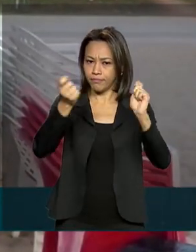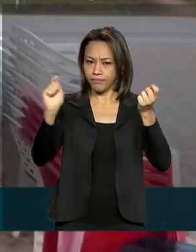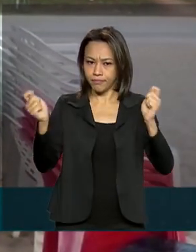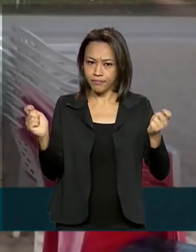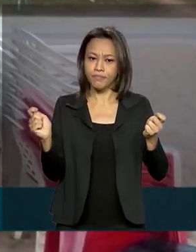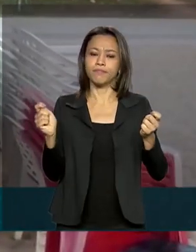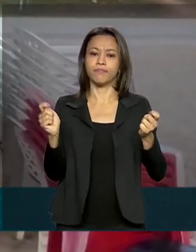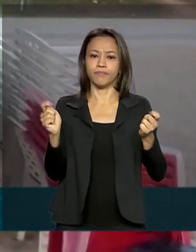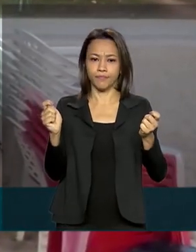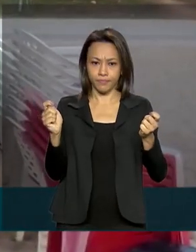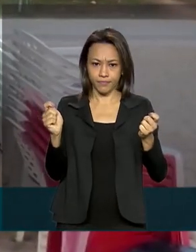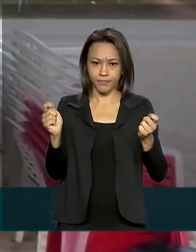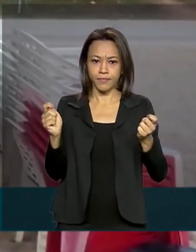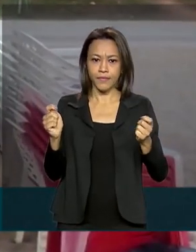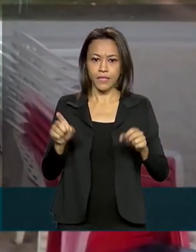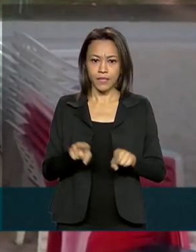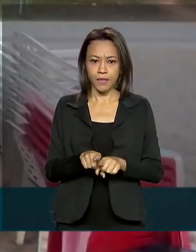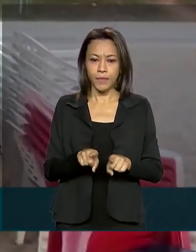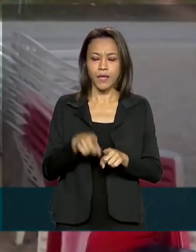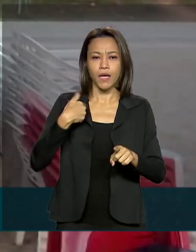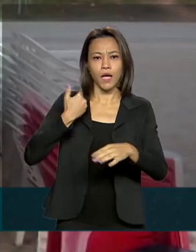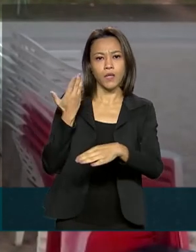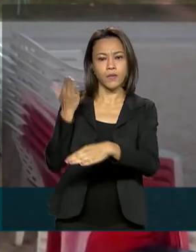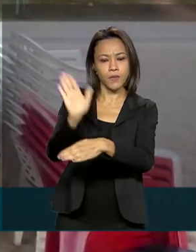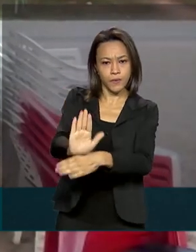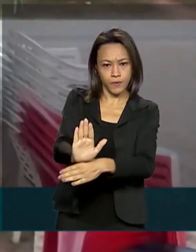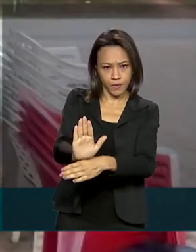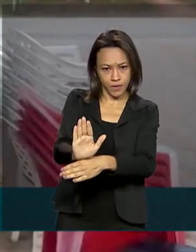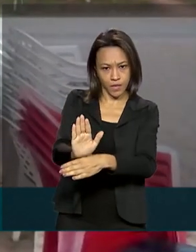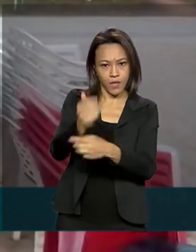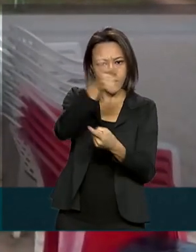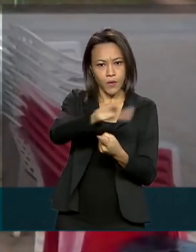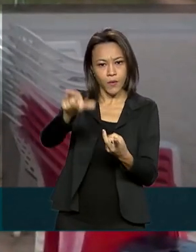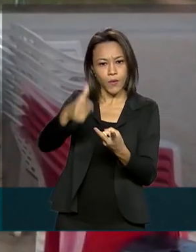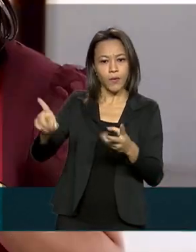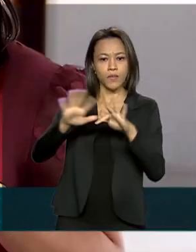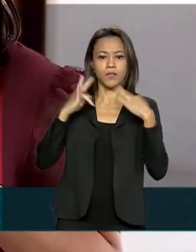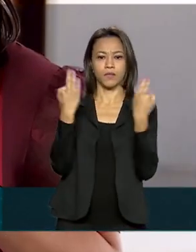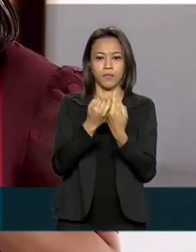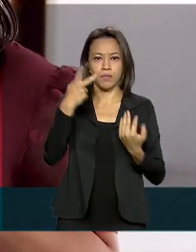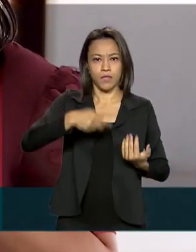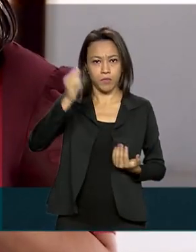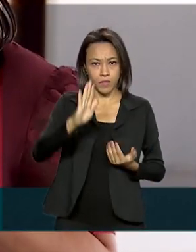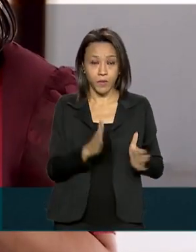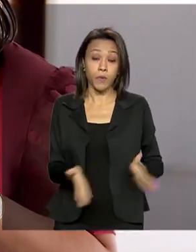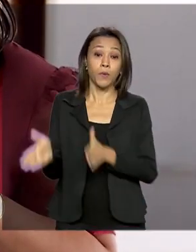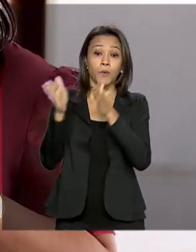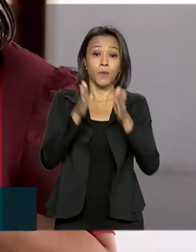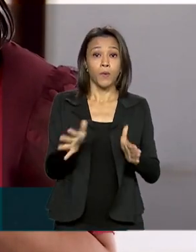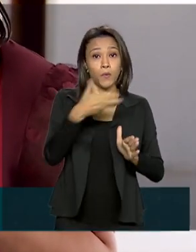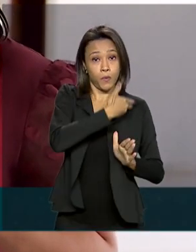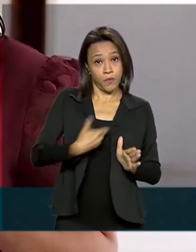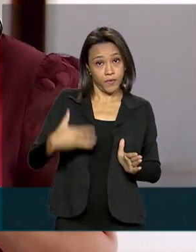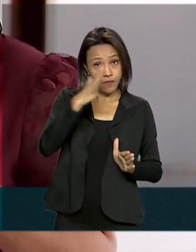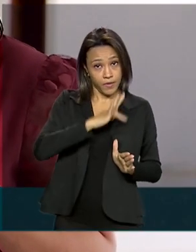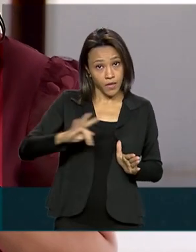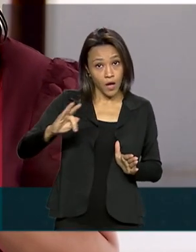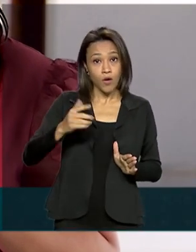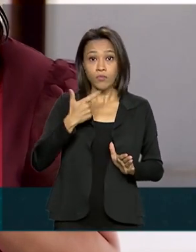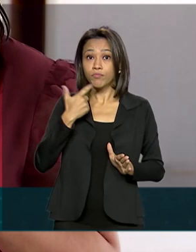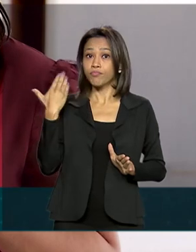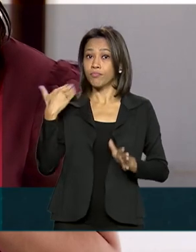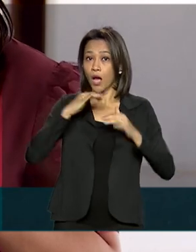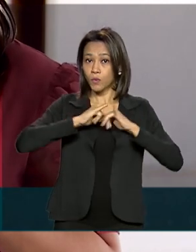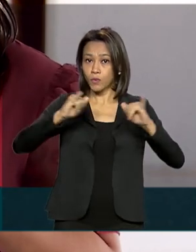pendentes e ajudar outras famílias do Brasil. O governo federal também anunciou que deve enviar